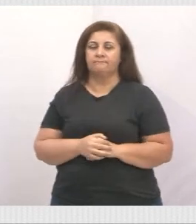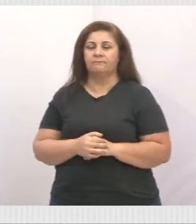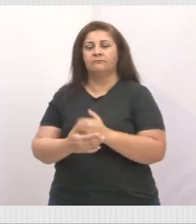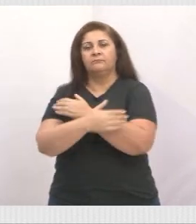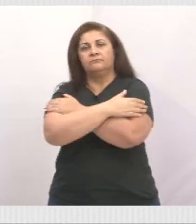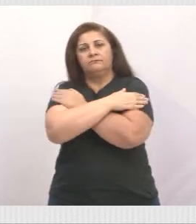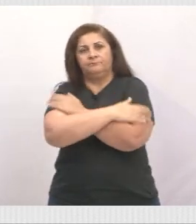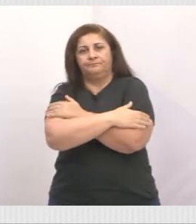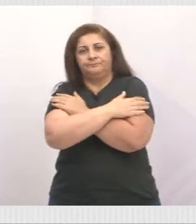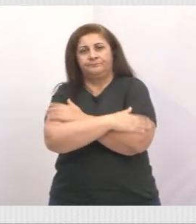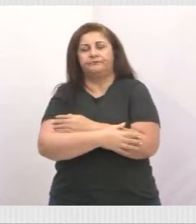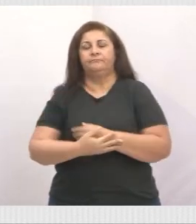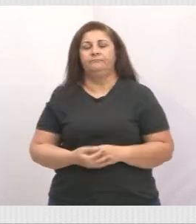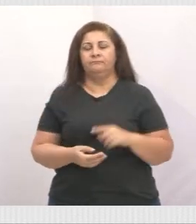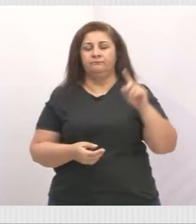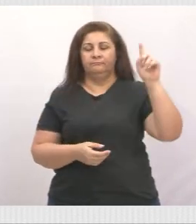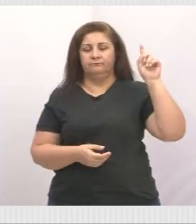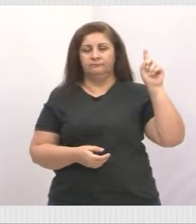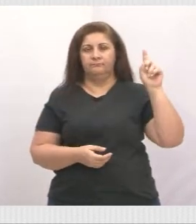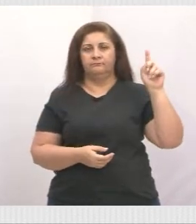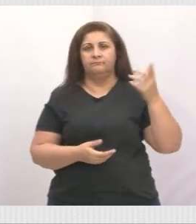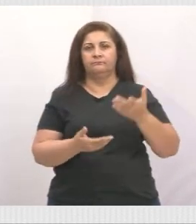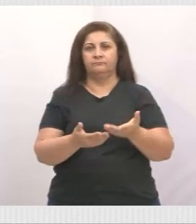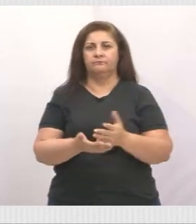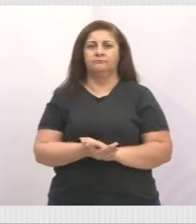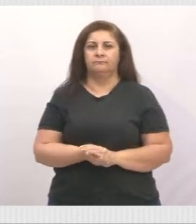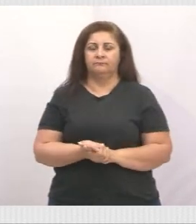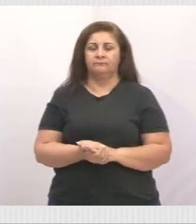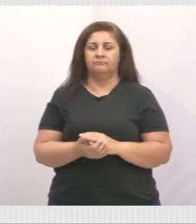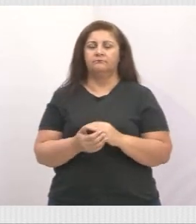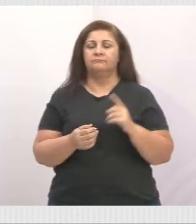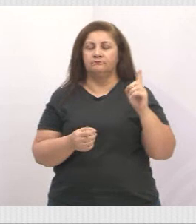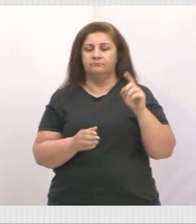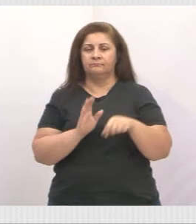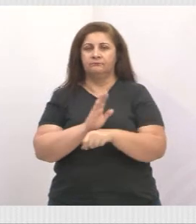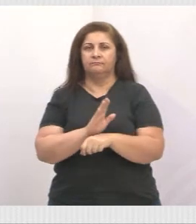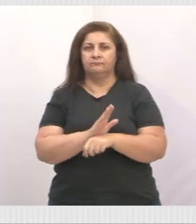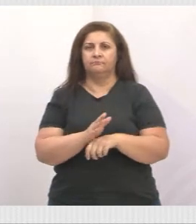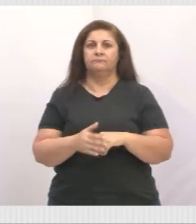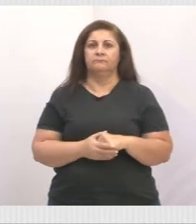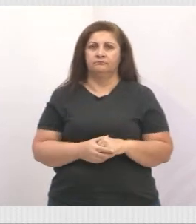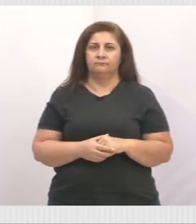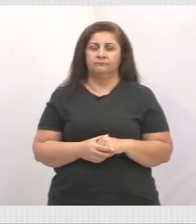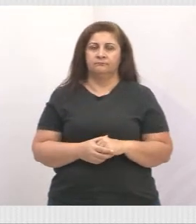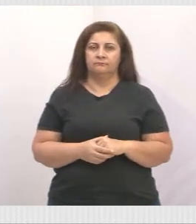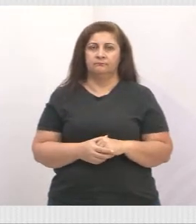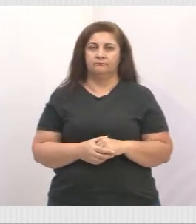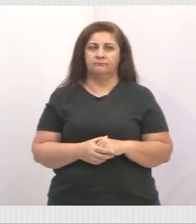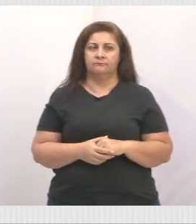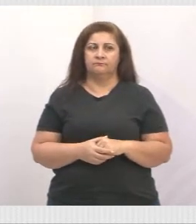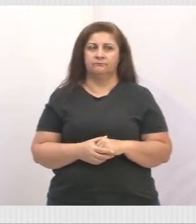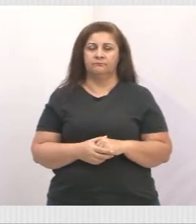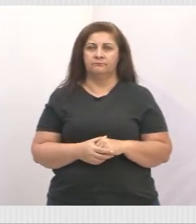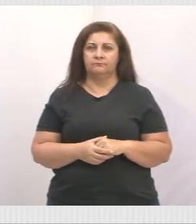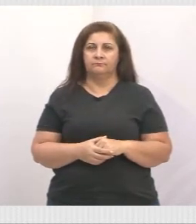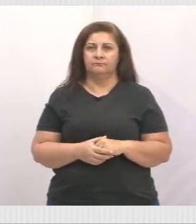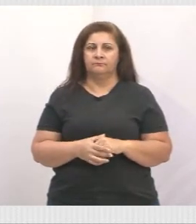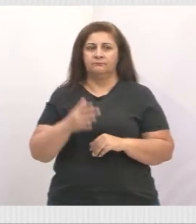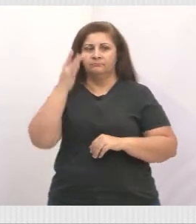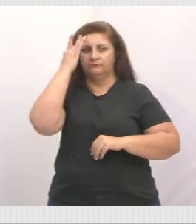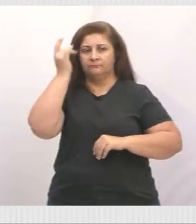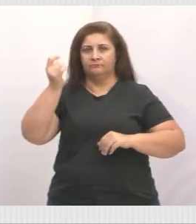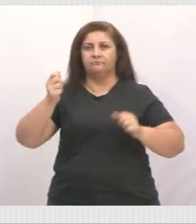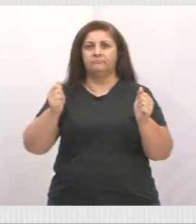um grande abraço aqui do Paulinho do Esporte. Pode contar com esse amigo. Estaremos hoje, estaremos amanhã, estarei com algum de